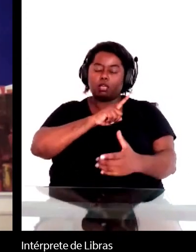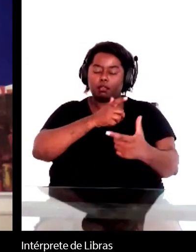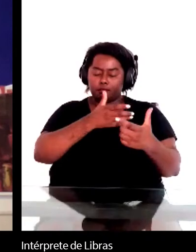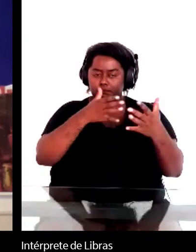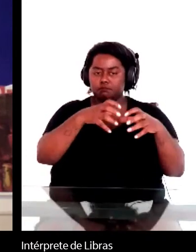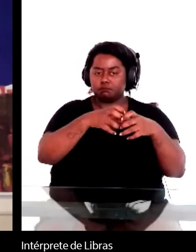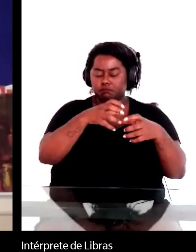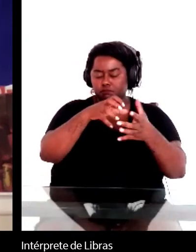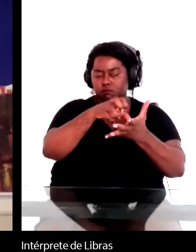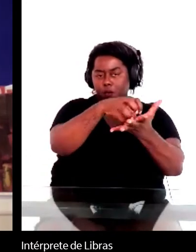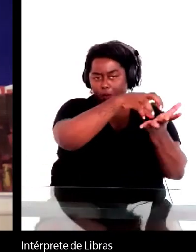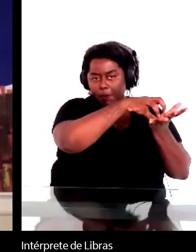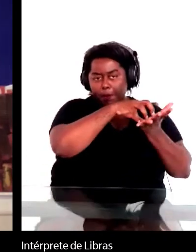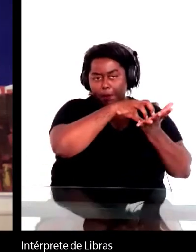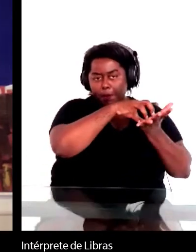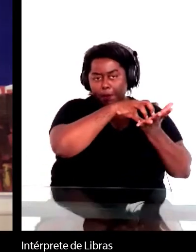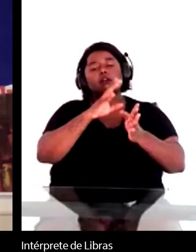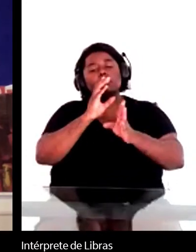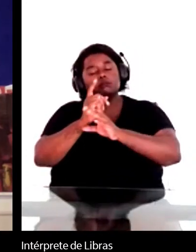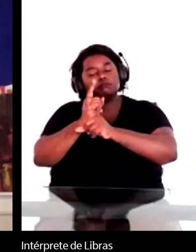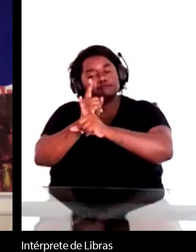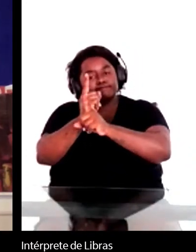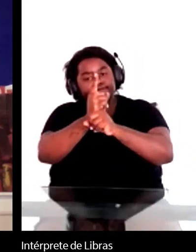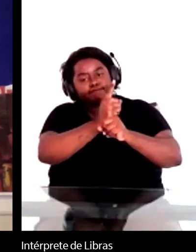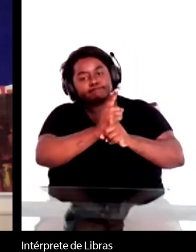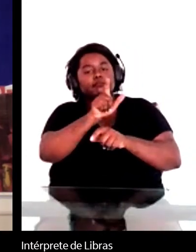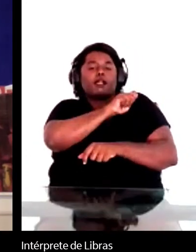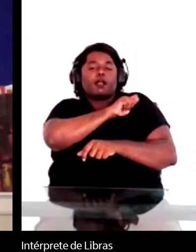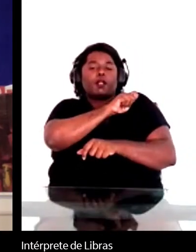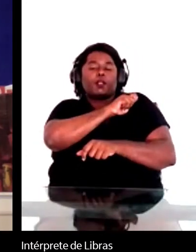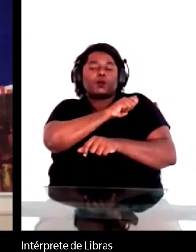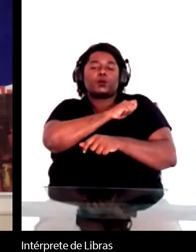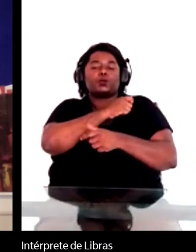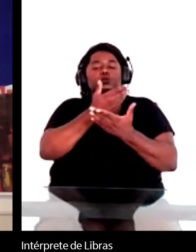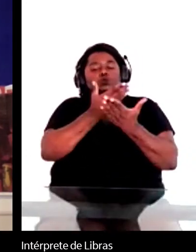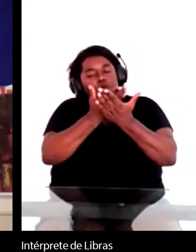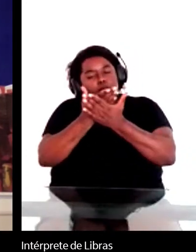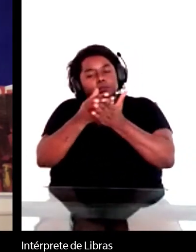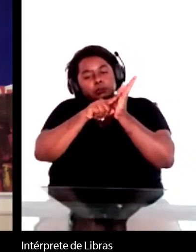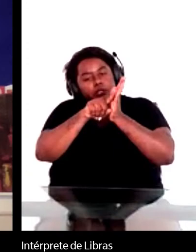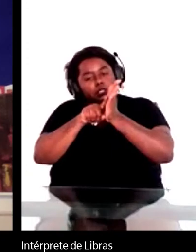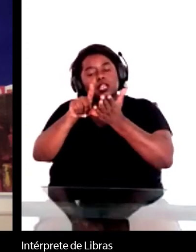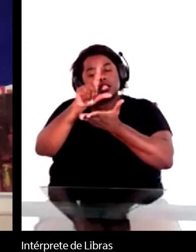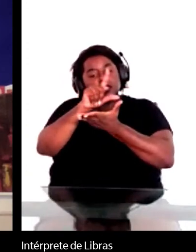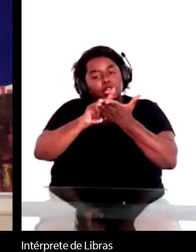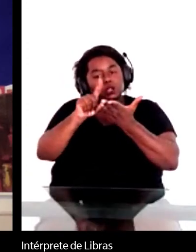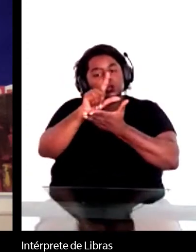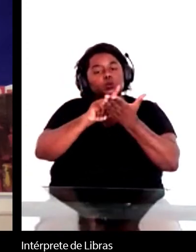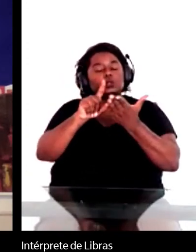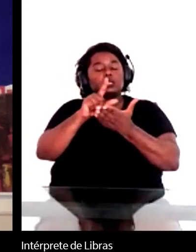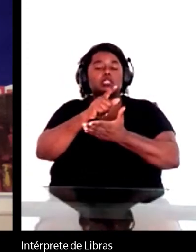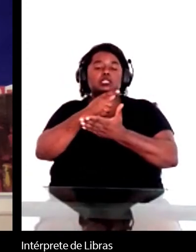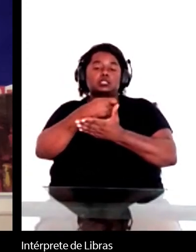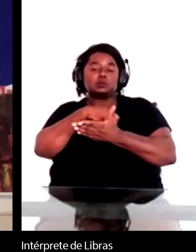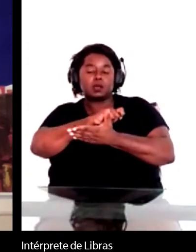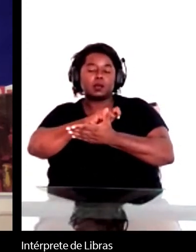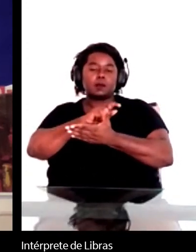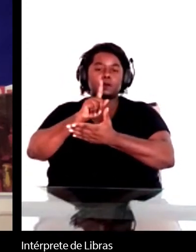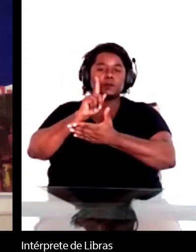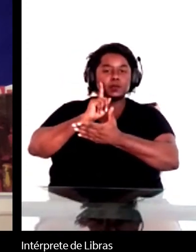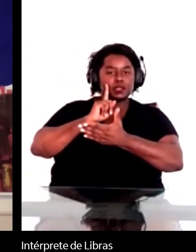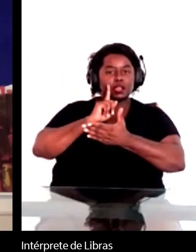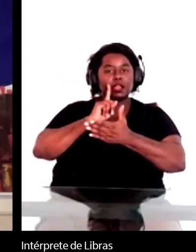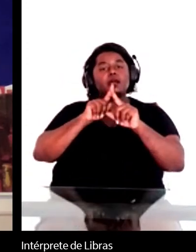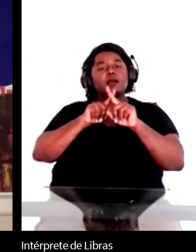alunos e estudiosos da literatura espanhol-americana que se interessam no Brasil e começam a estudar